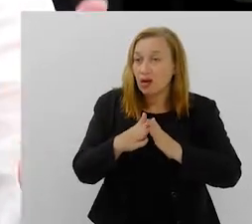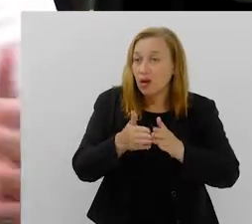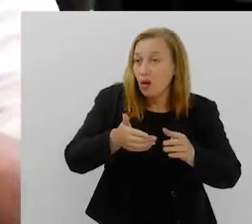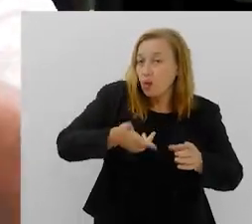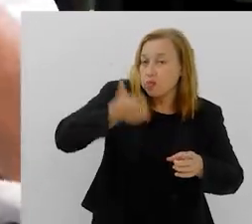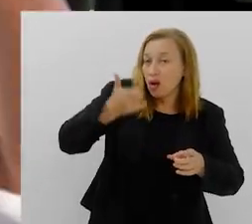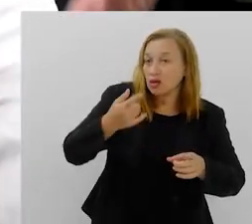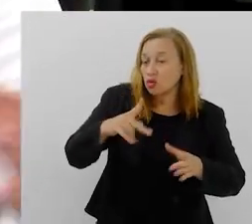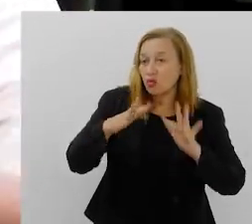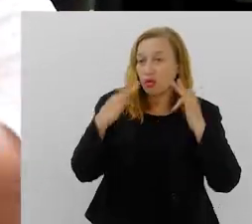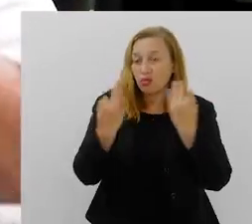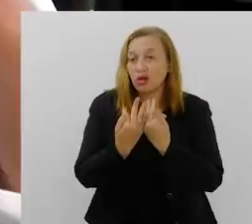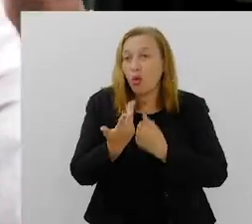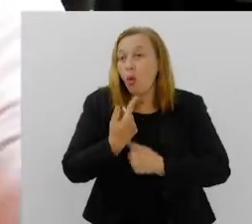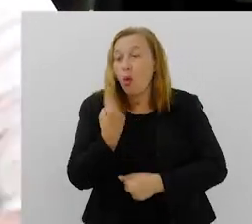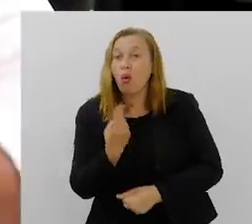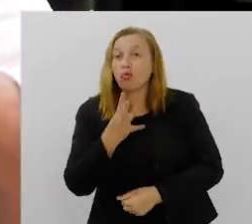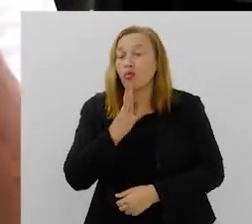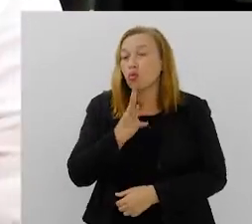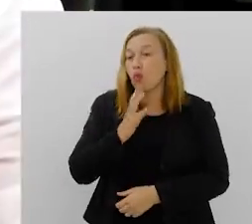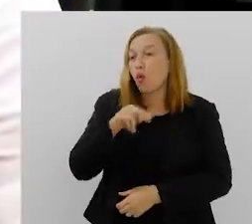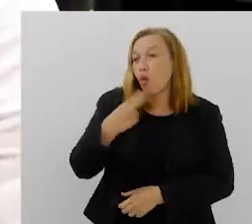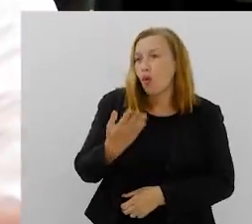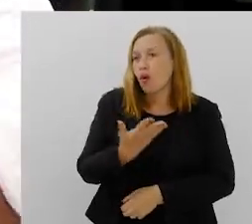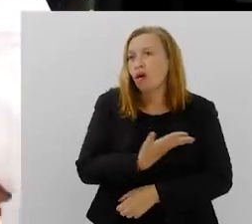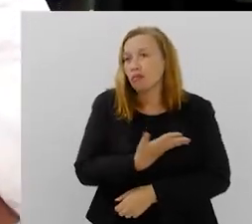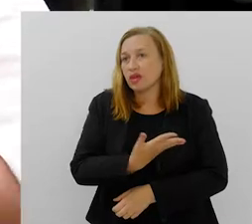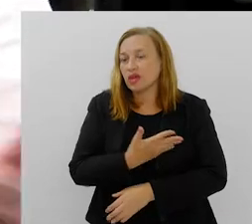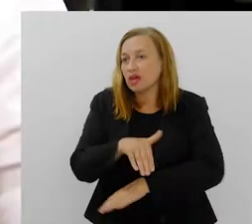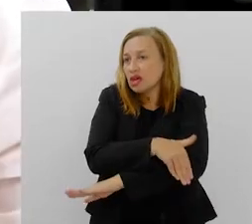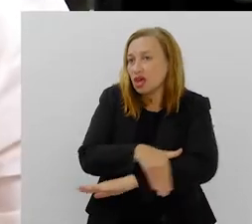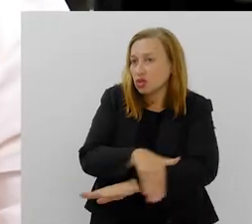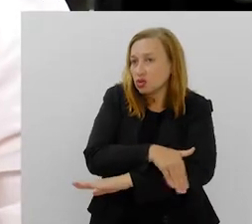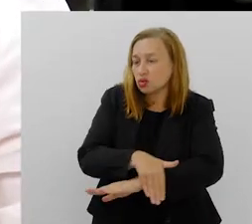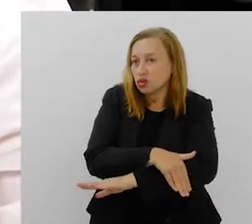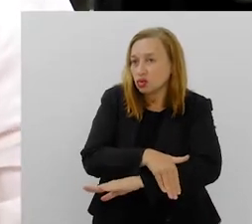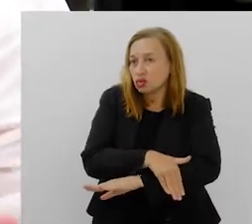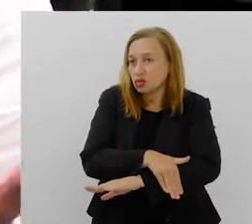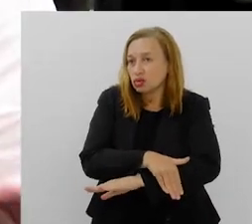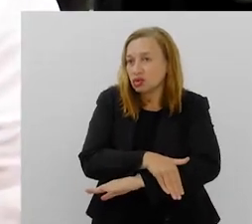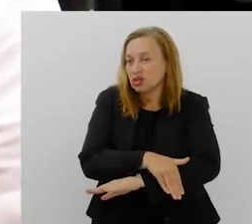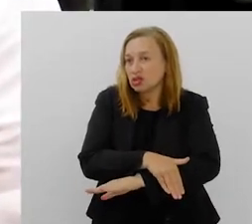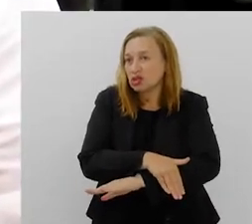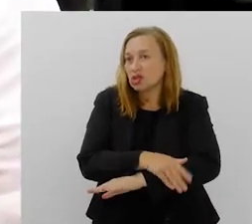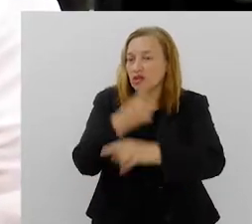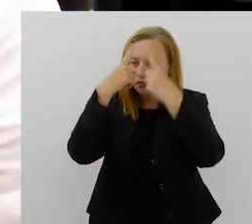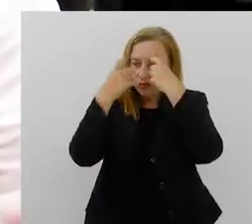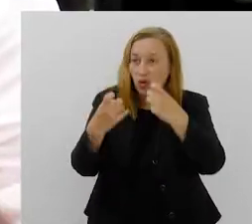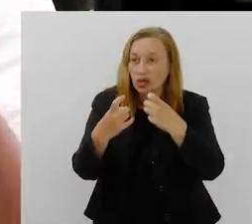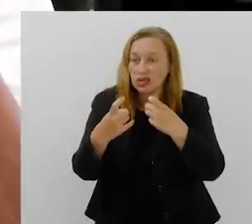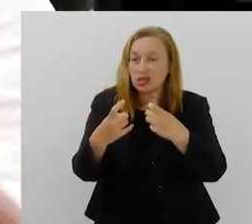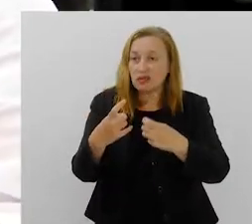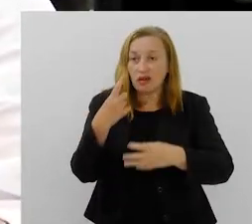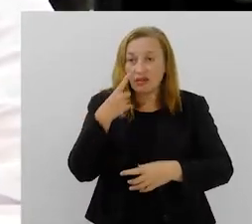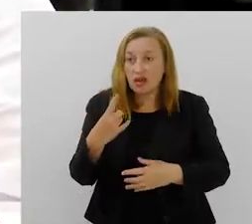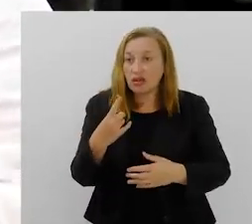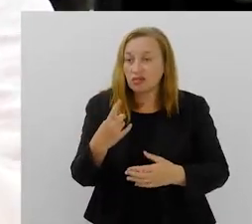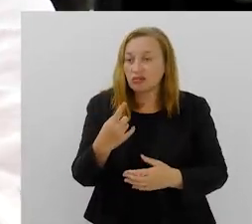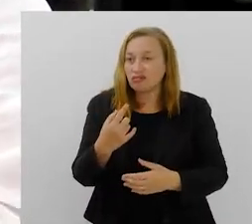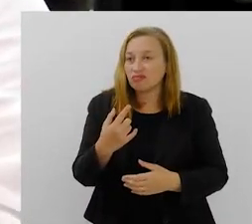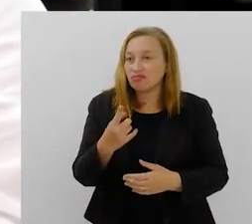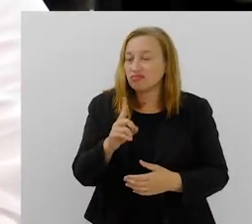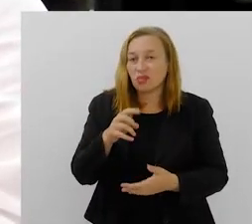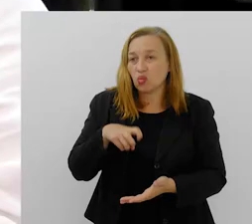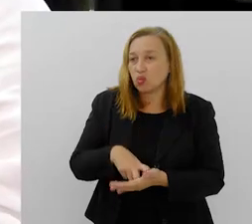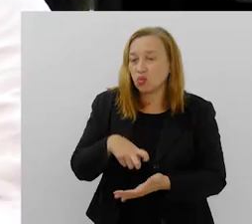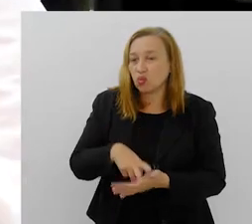matar um familiar ou um conhecido ou um amigo e que as ruas vão estar cercadas dessa violência. isso não